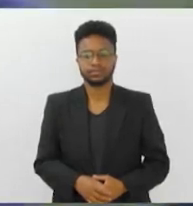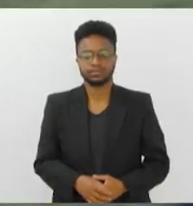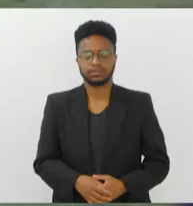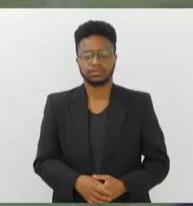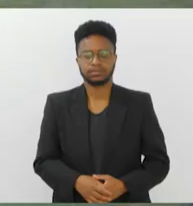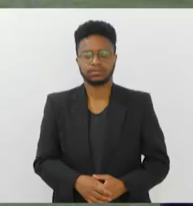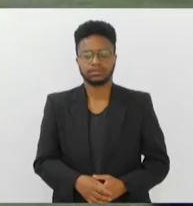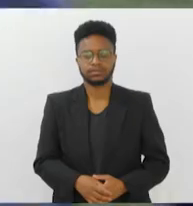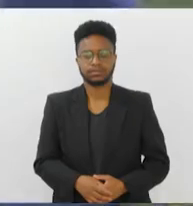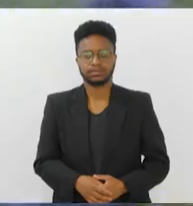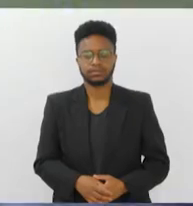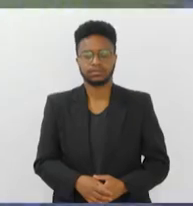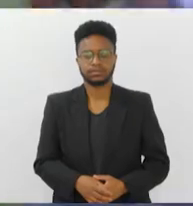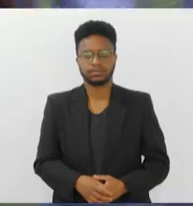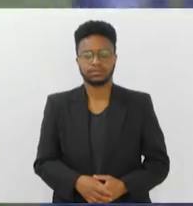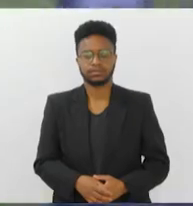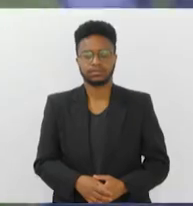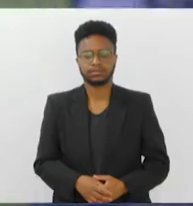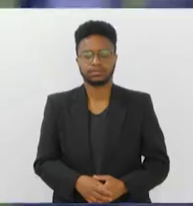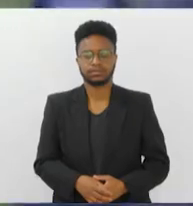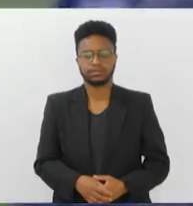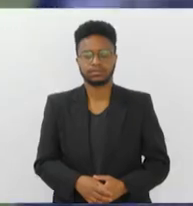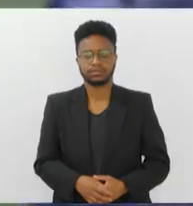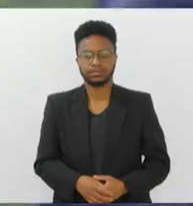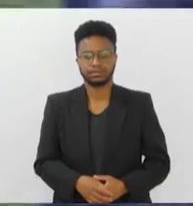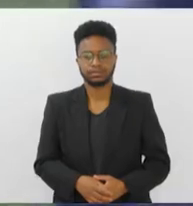Gol do sonho!